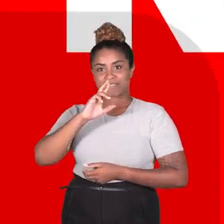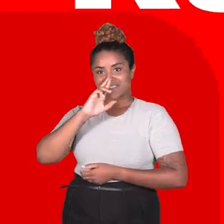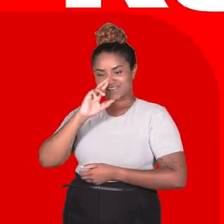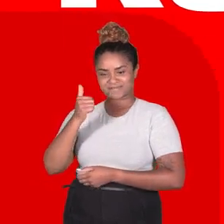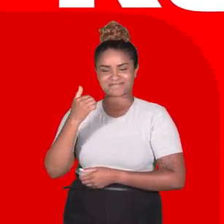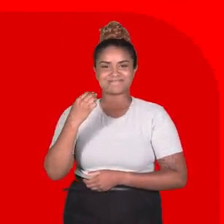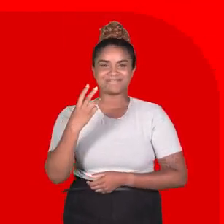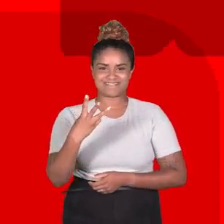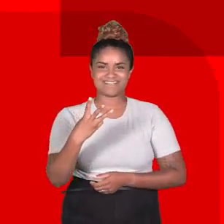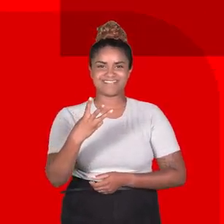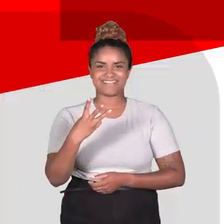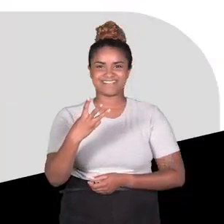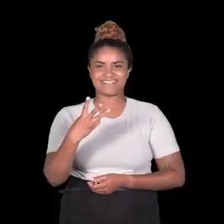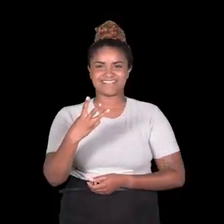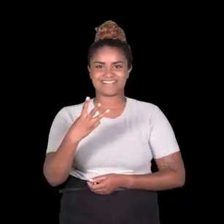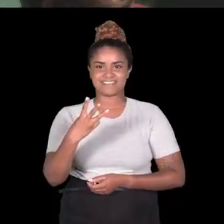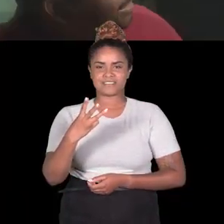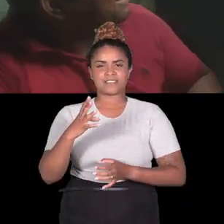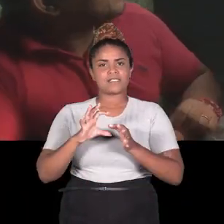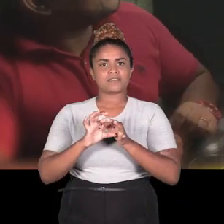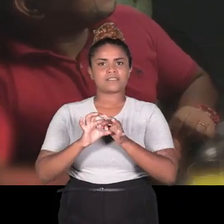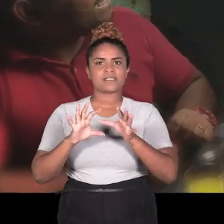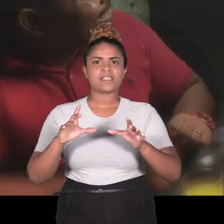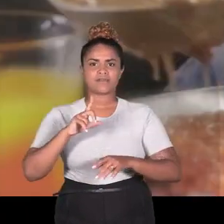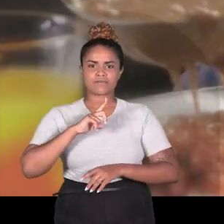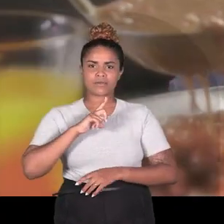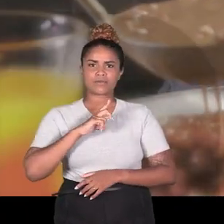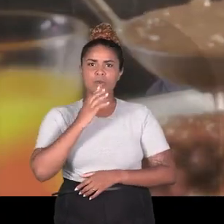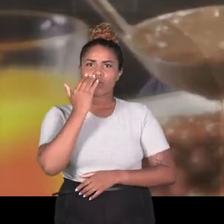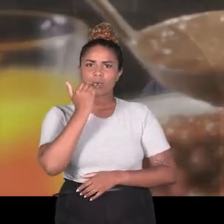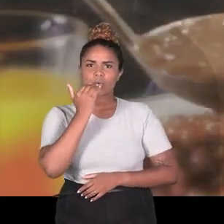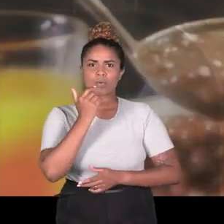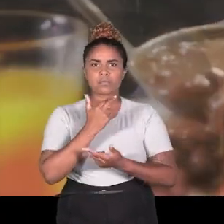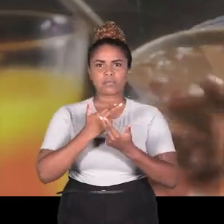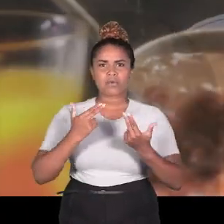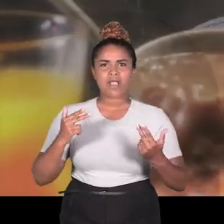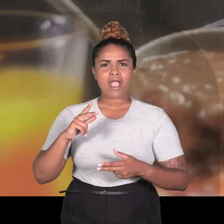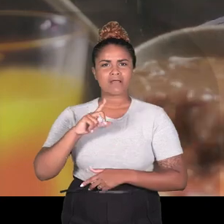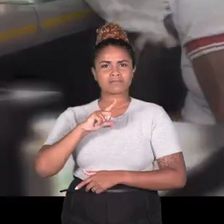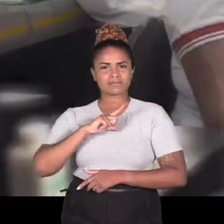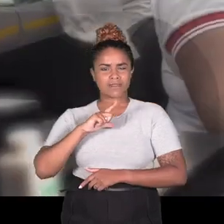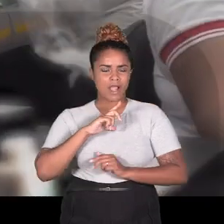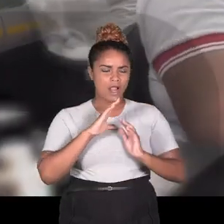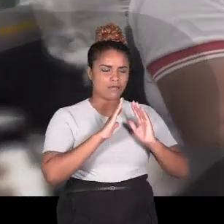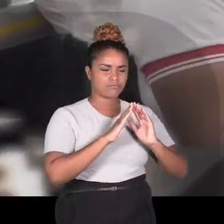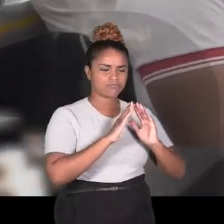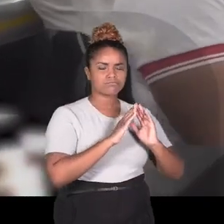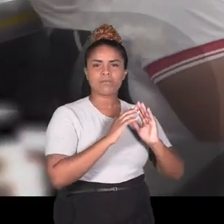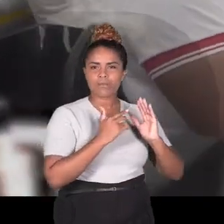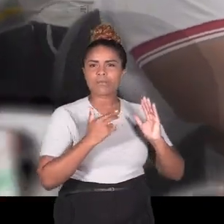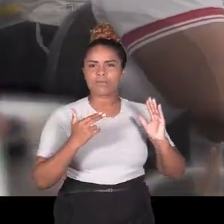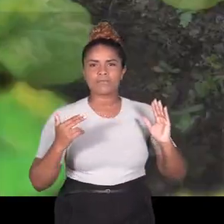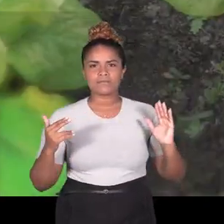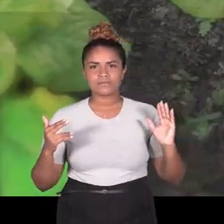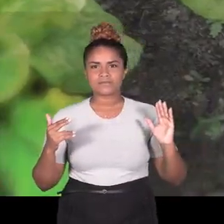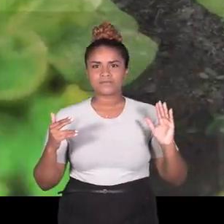Rogério PZ! Independência é você ter o que comer, ter o sustento de casa.